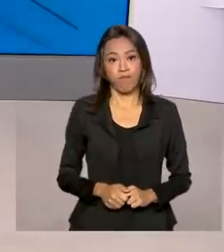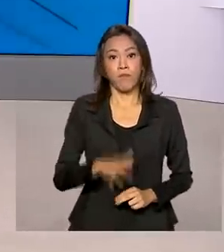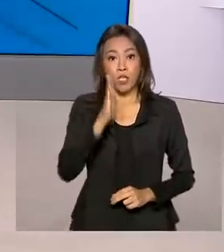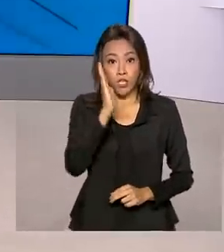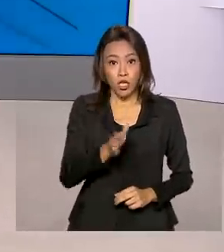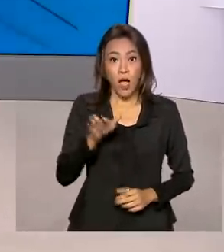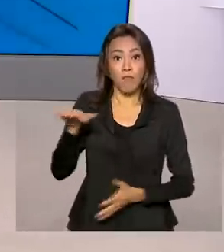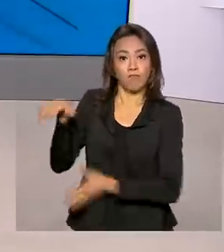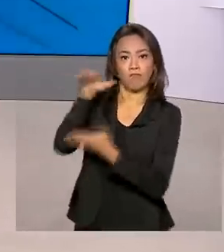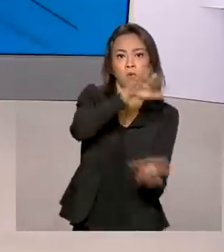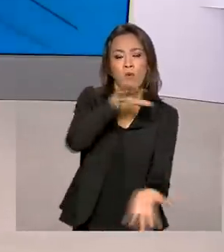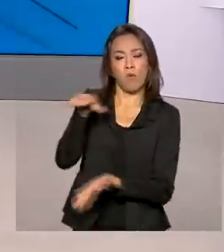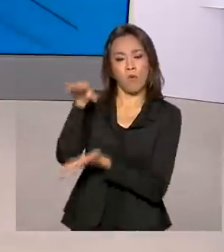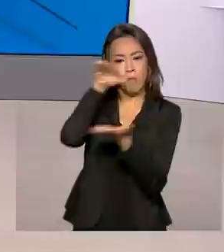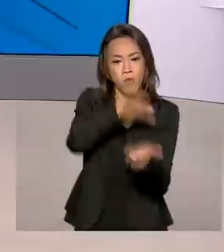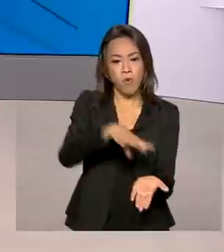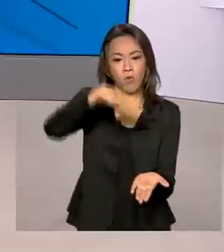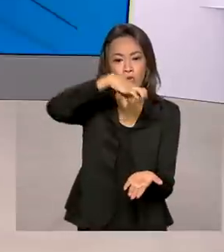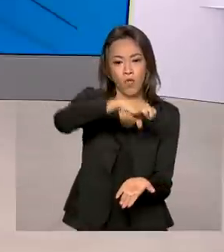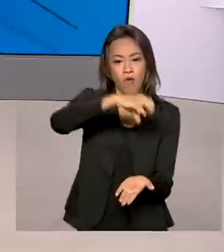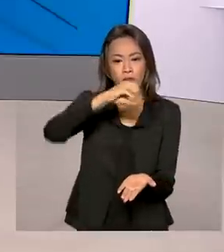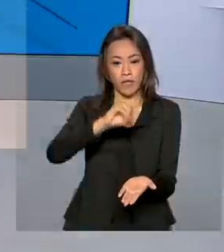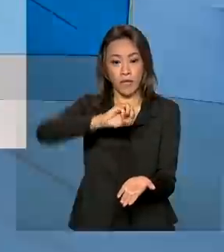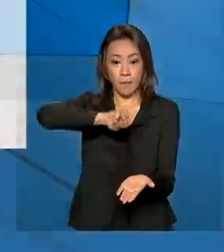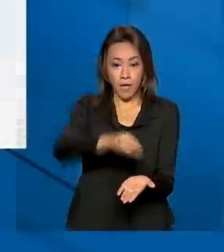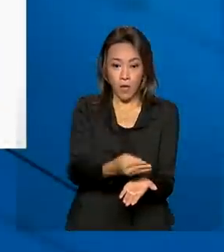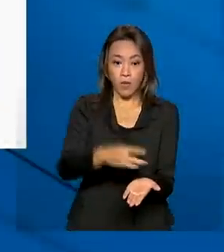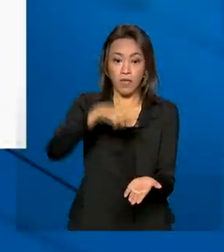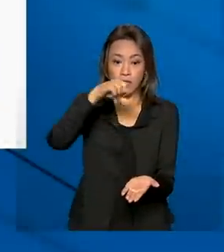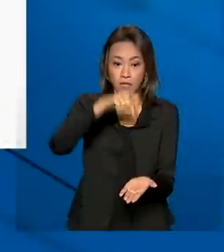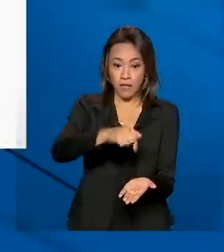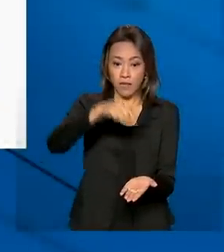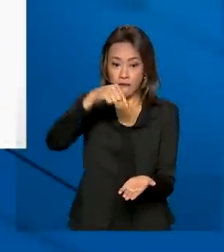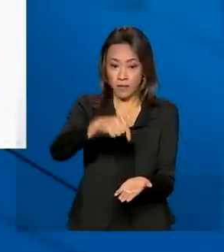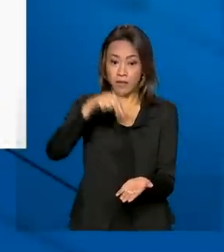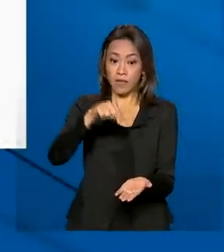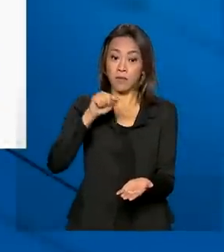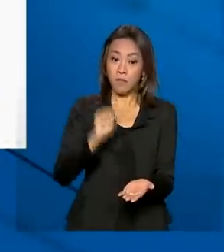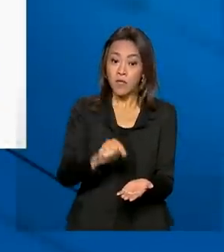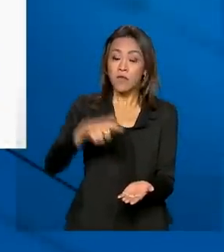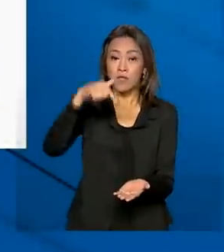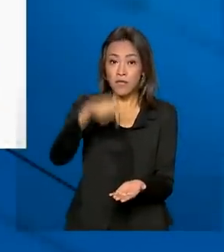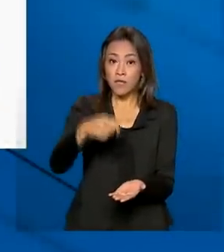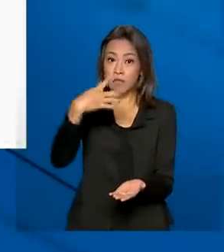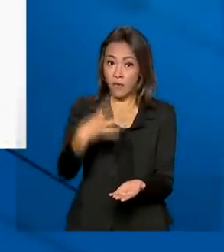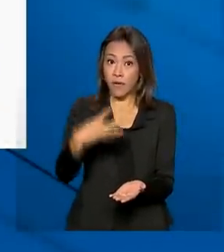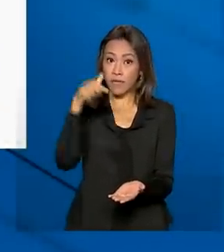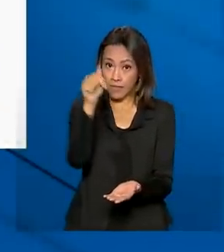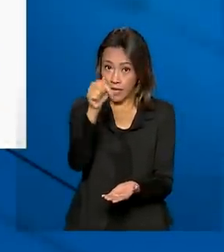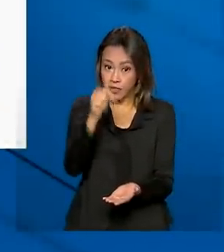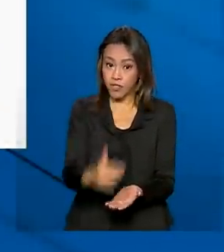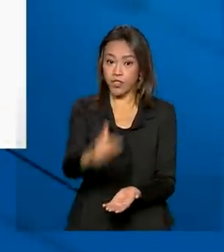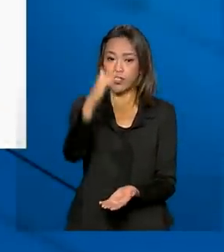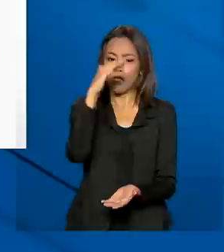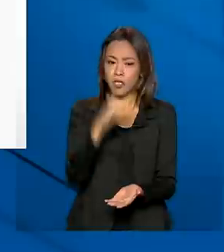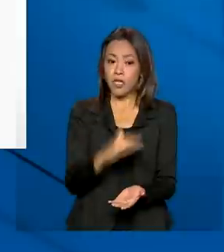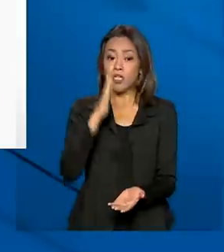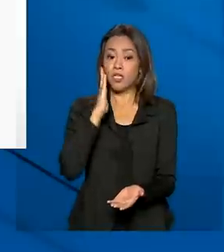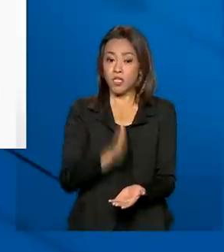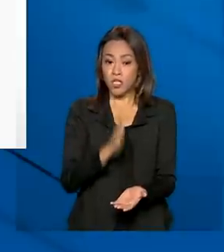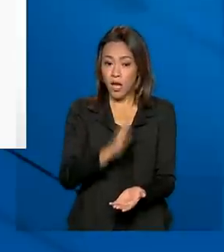distribuídas somam 90 milhões, 777 mil, 747. Já foram